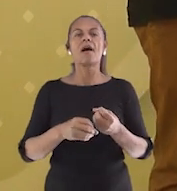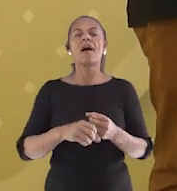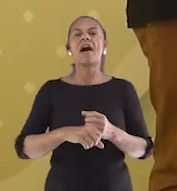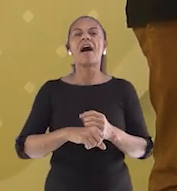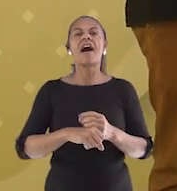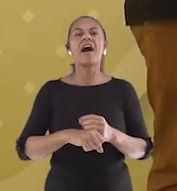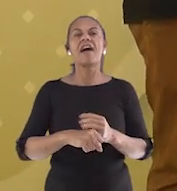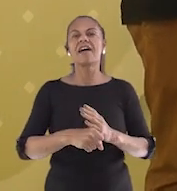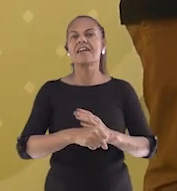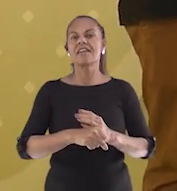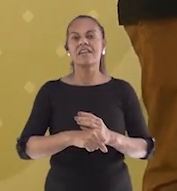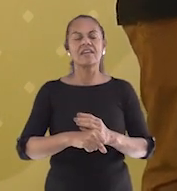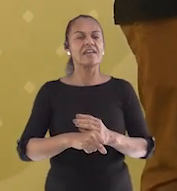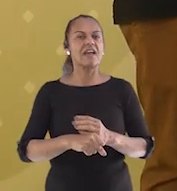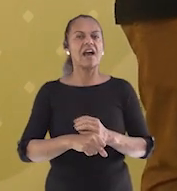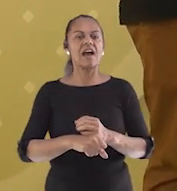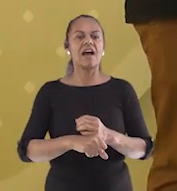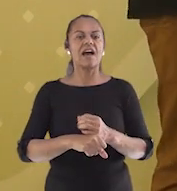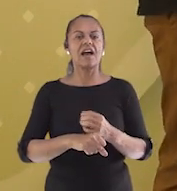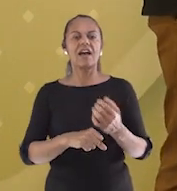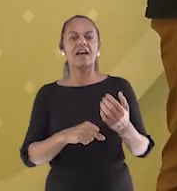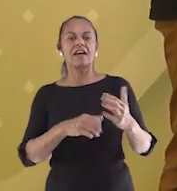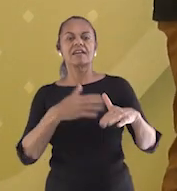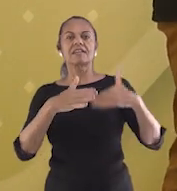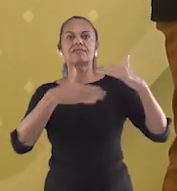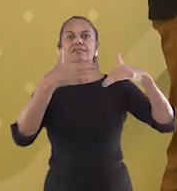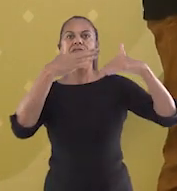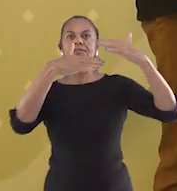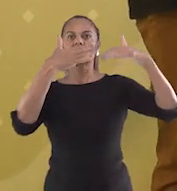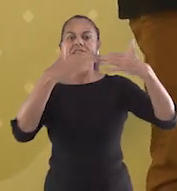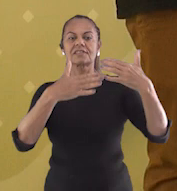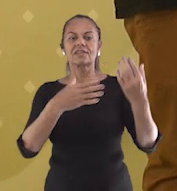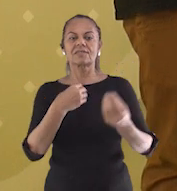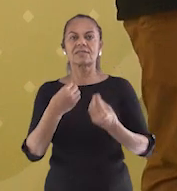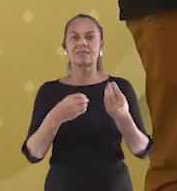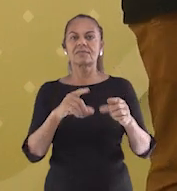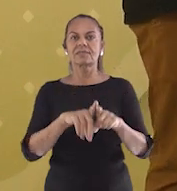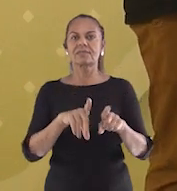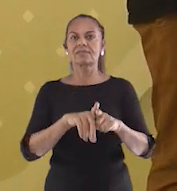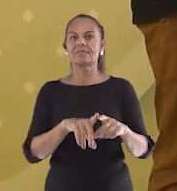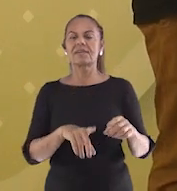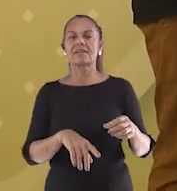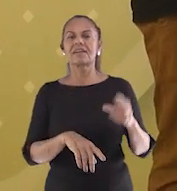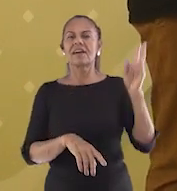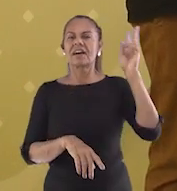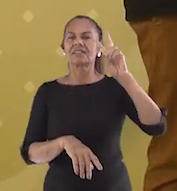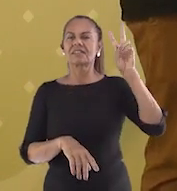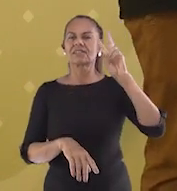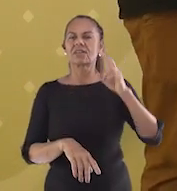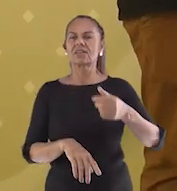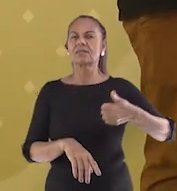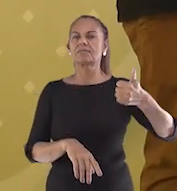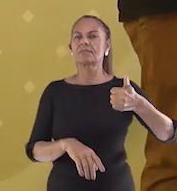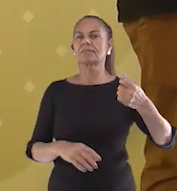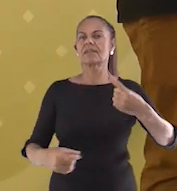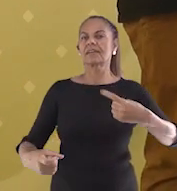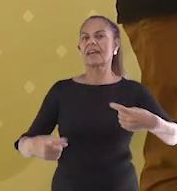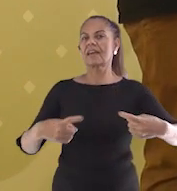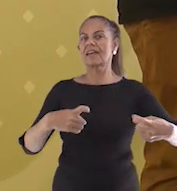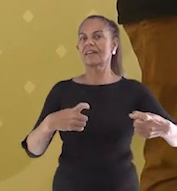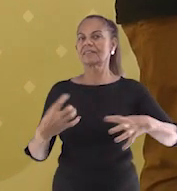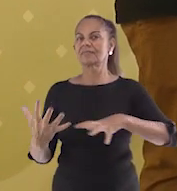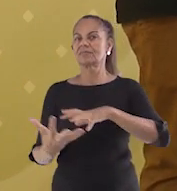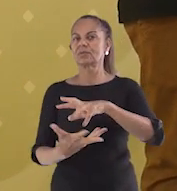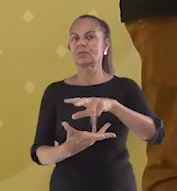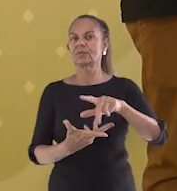Corações Valentes, que são histórias sobre a Primeira Guerra Mundial. Enfim, estamos lançando vários jogos. E a ideia é que